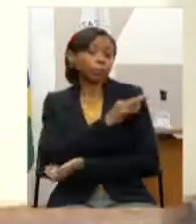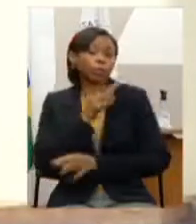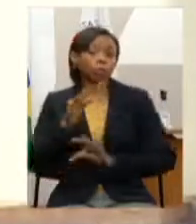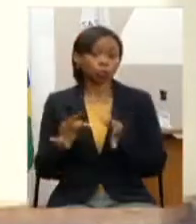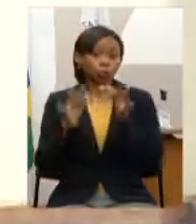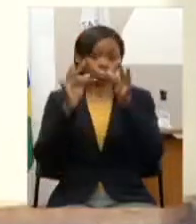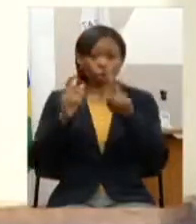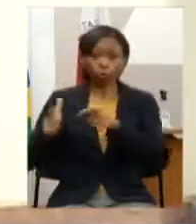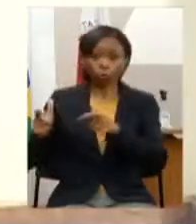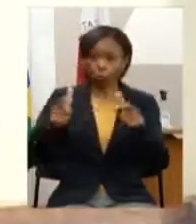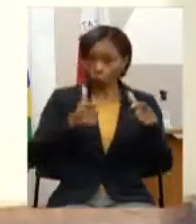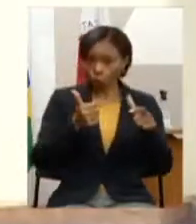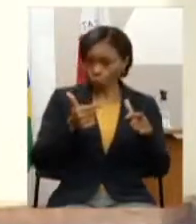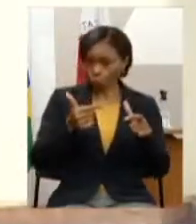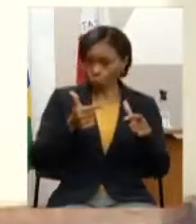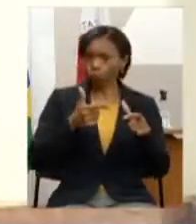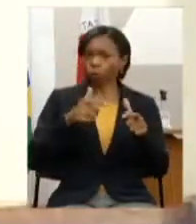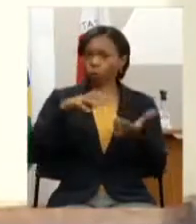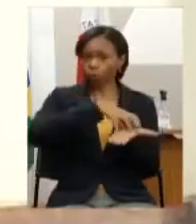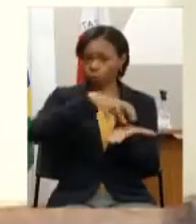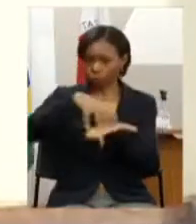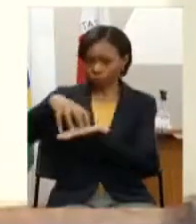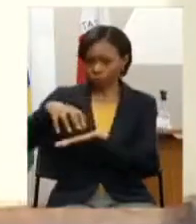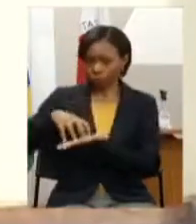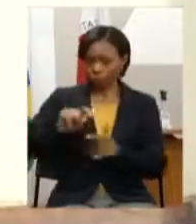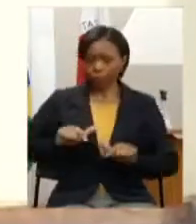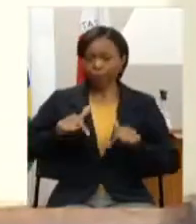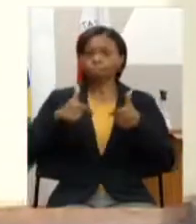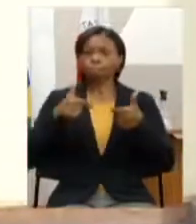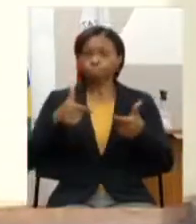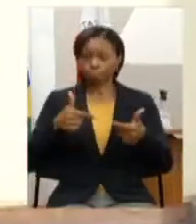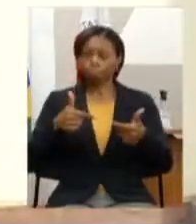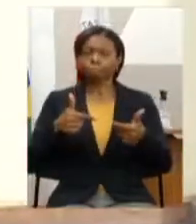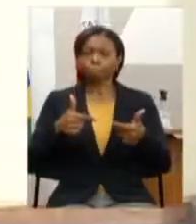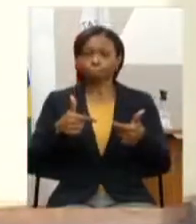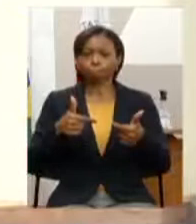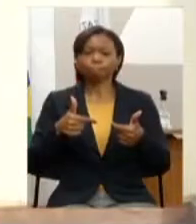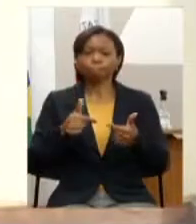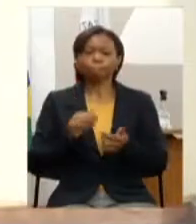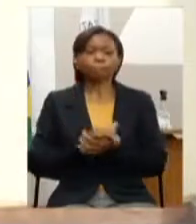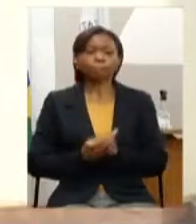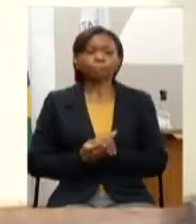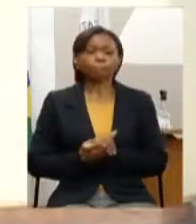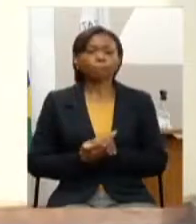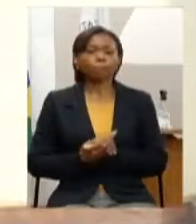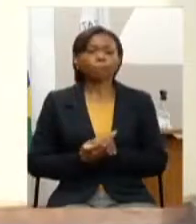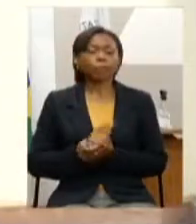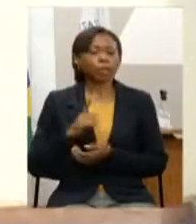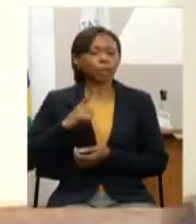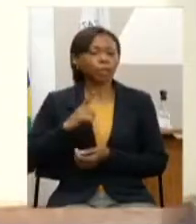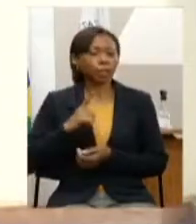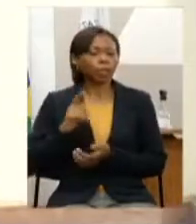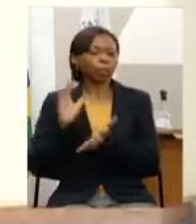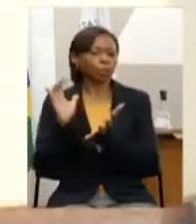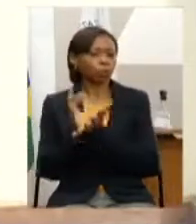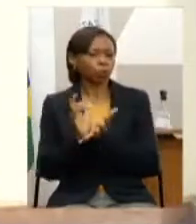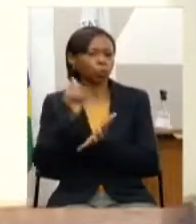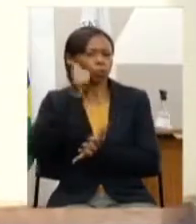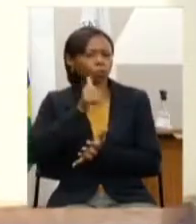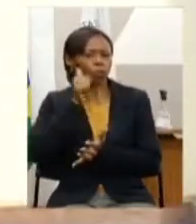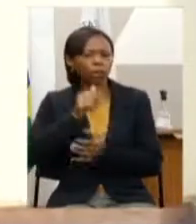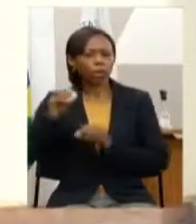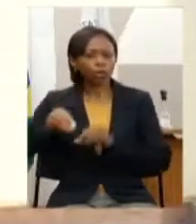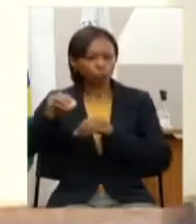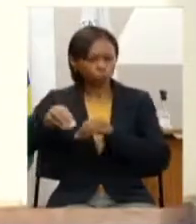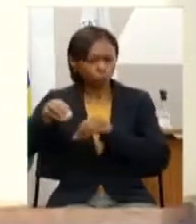12 polos de atuação da Marcha das Margaridas tendo como publicar mulheres agricultoras familiares mulheres